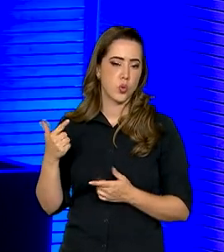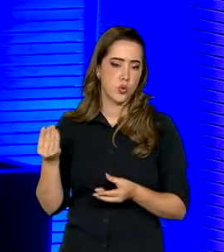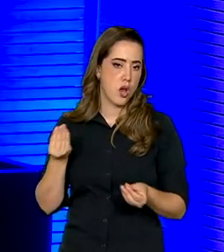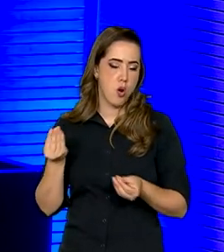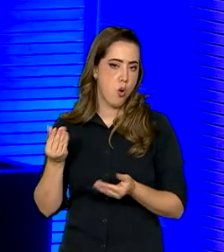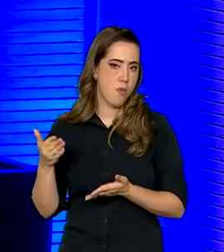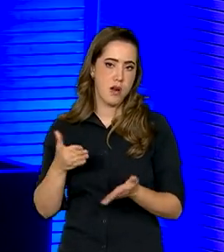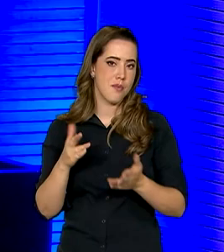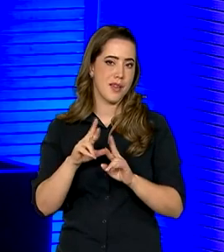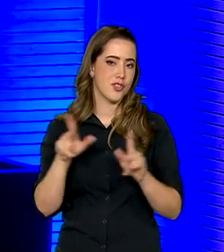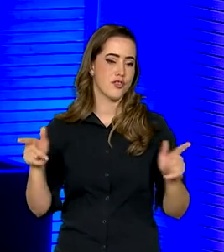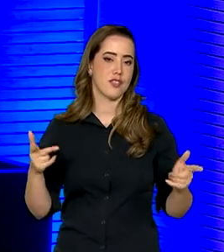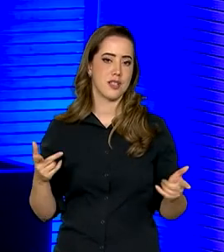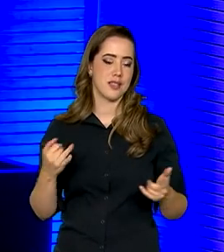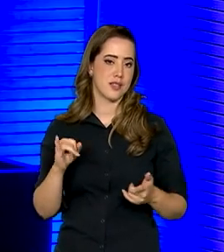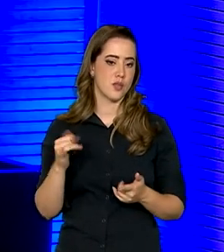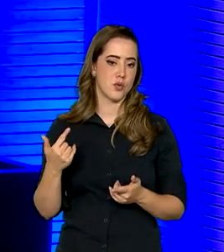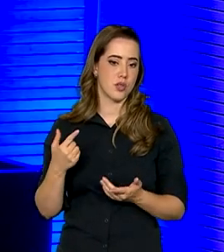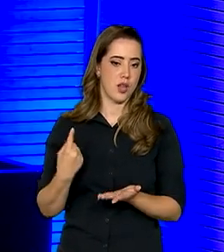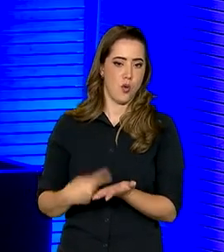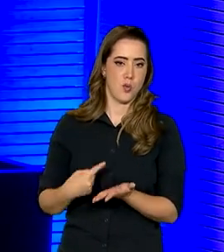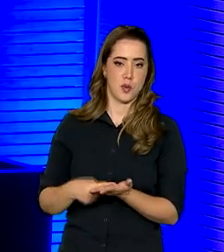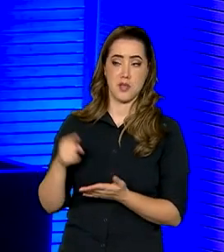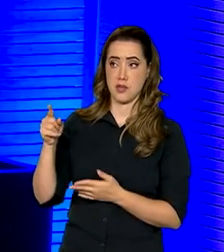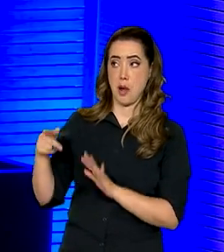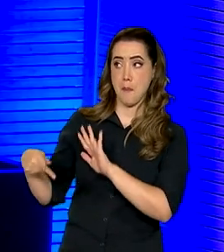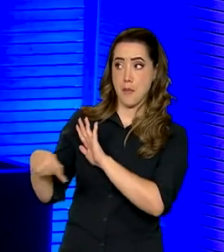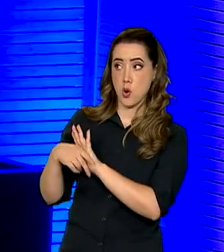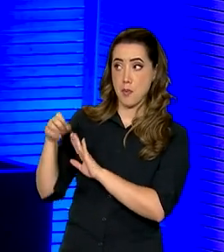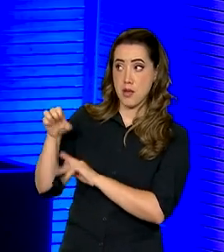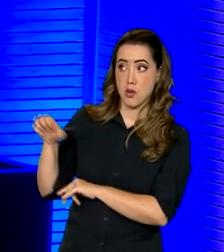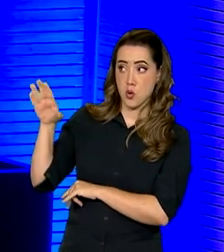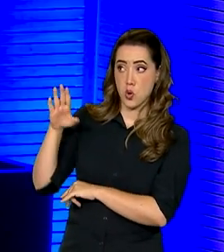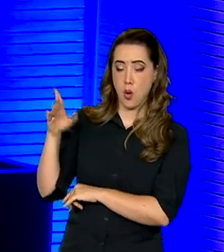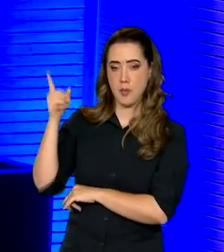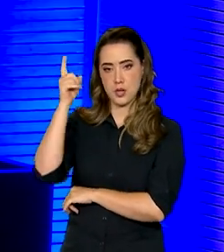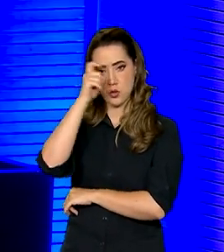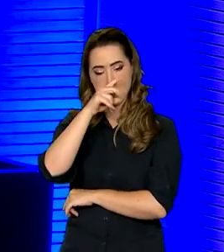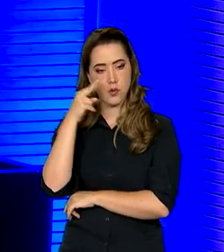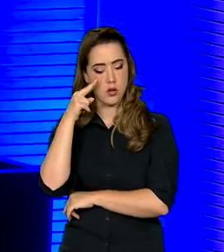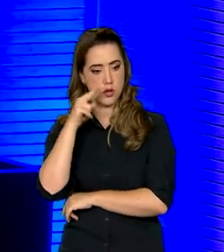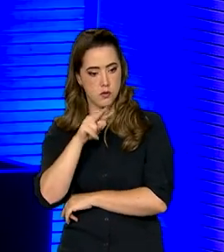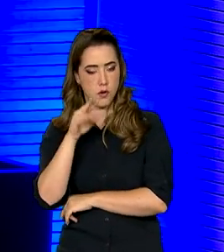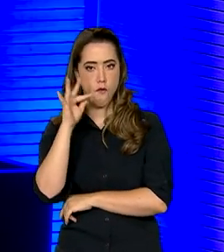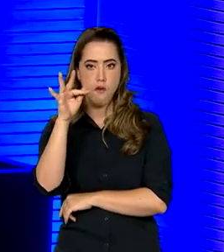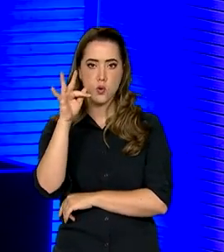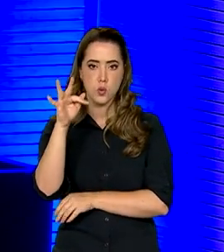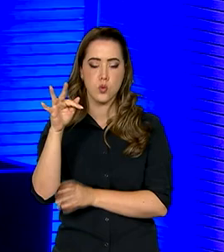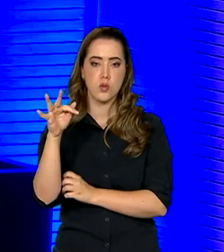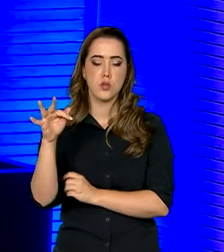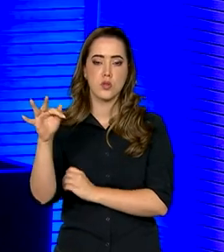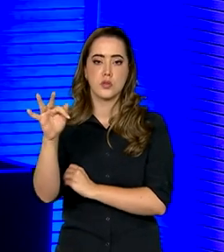caminhar sem esse acordo. A própria Europa está com dificuldades de enxergar o seu futuro